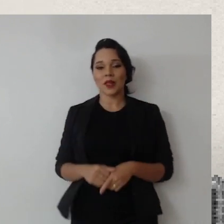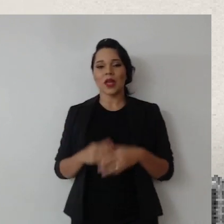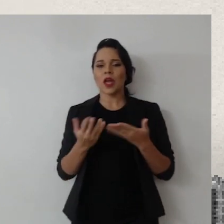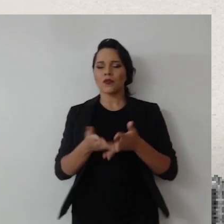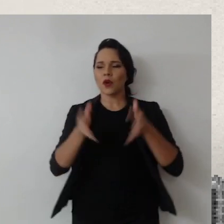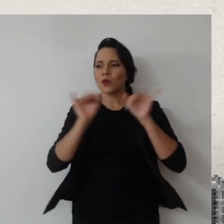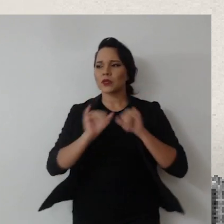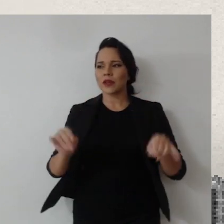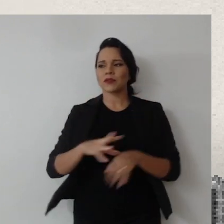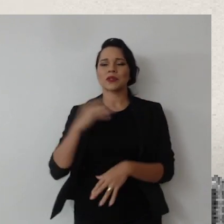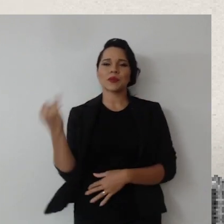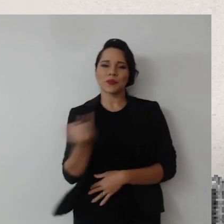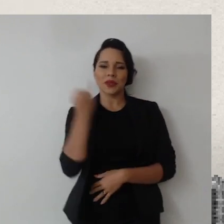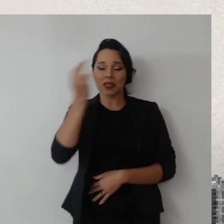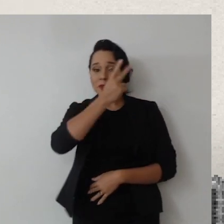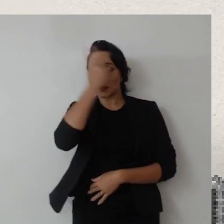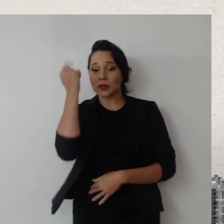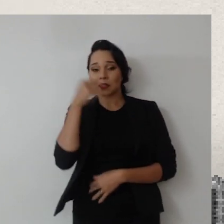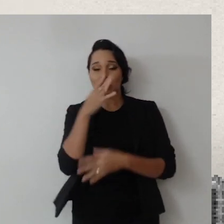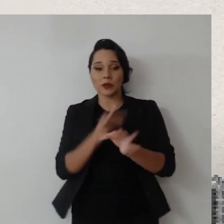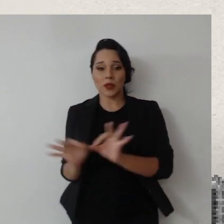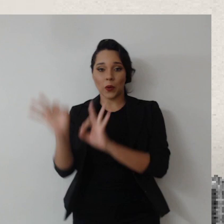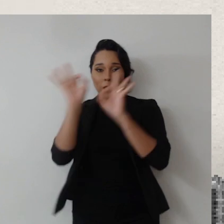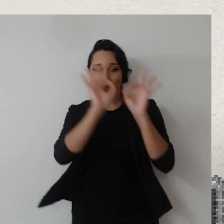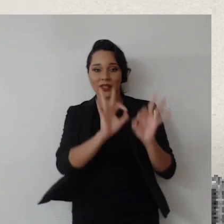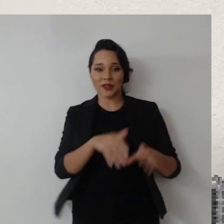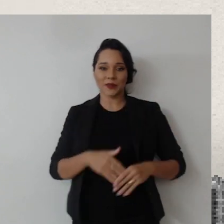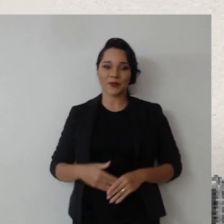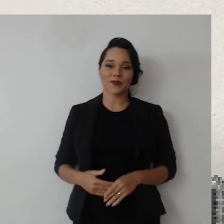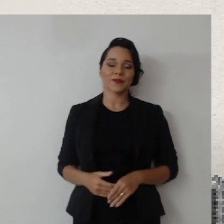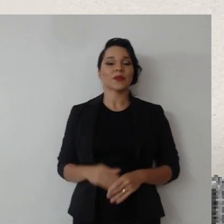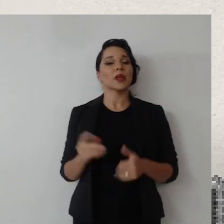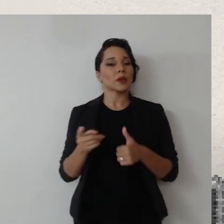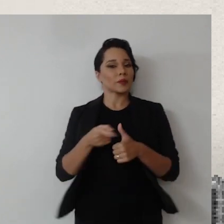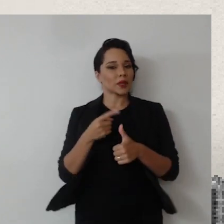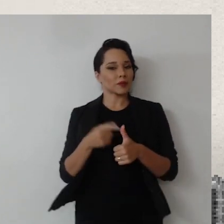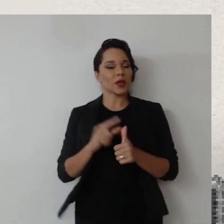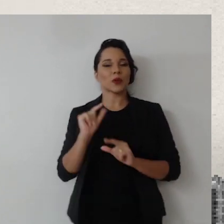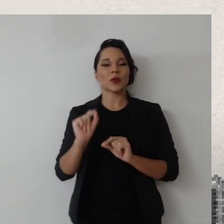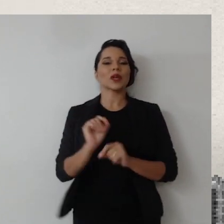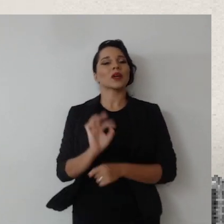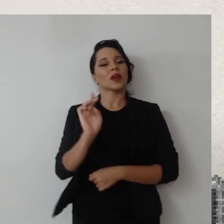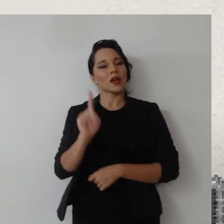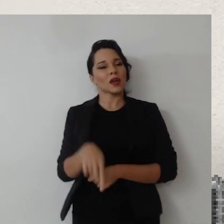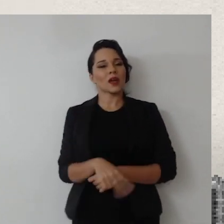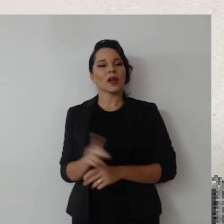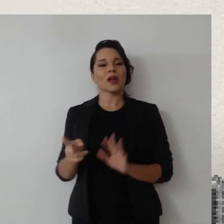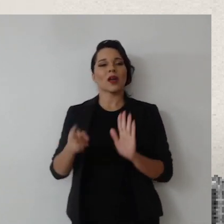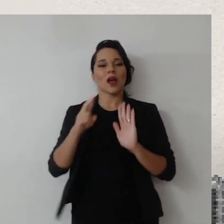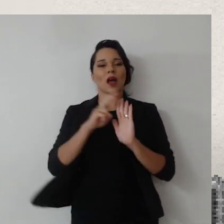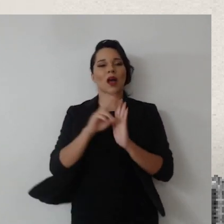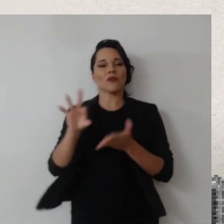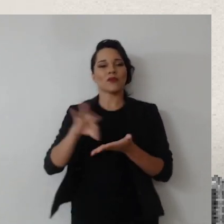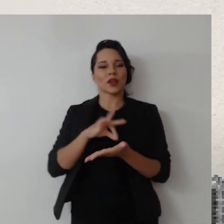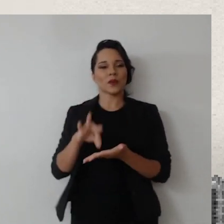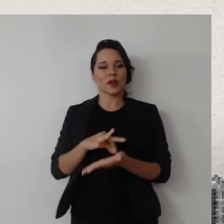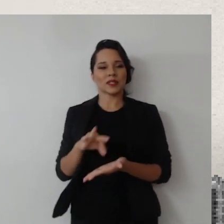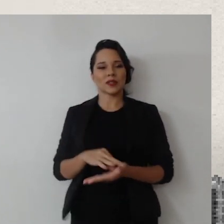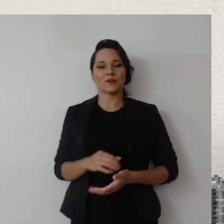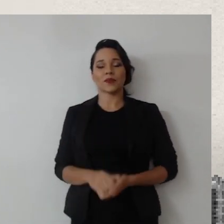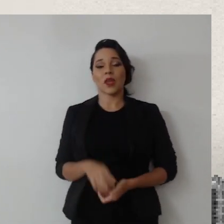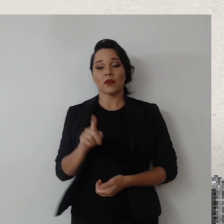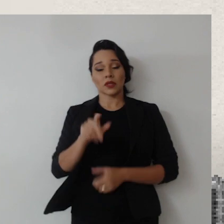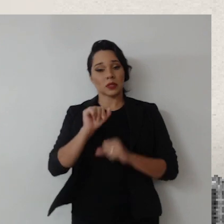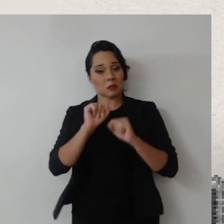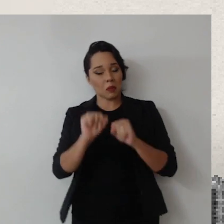eu vou passar alguns avisos importantes para quem está aqui assistindo a gente. O primeiro deles diz respeito ao registro de frequência.